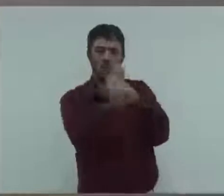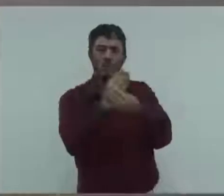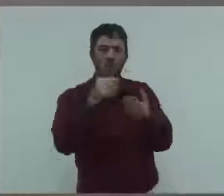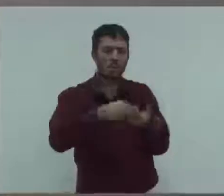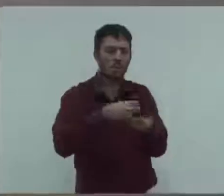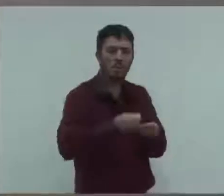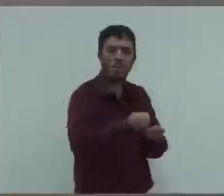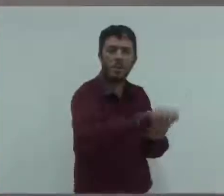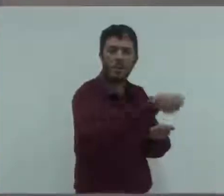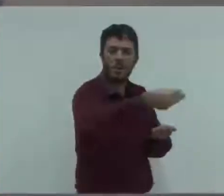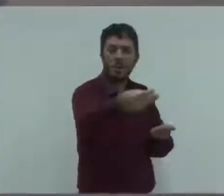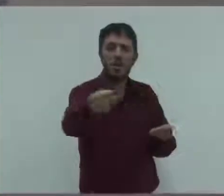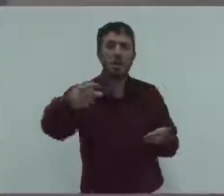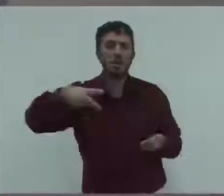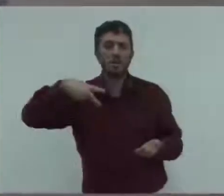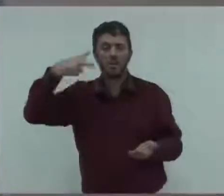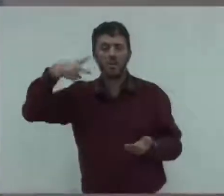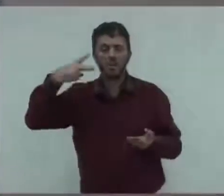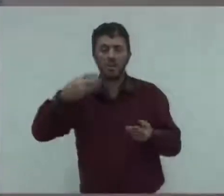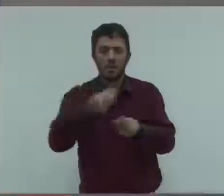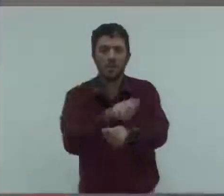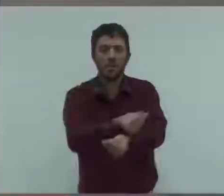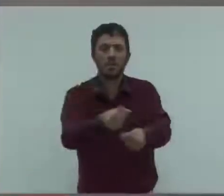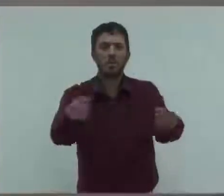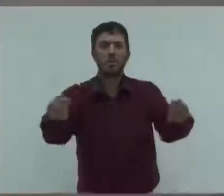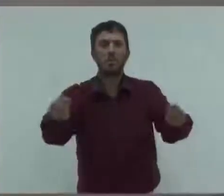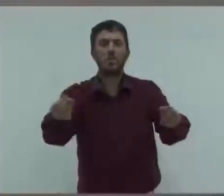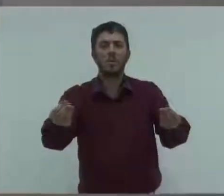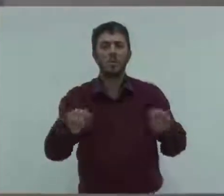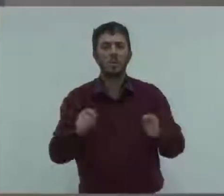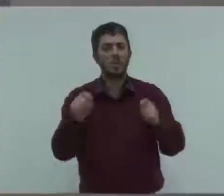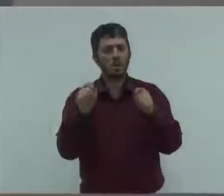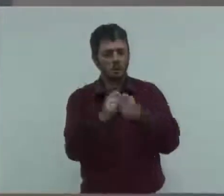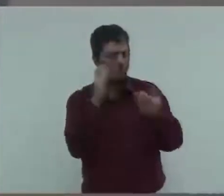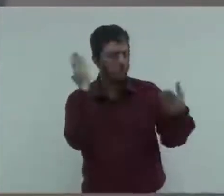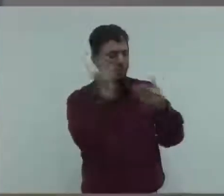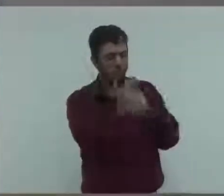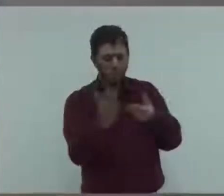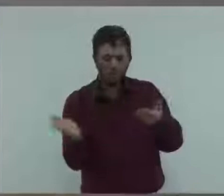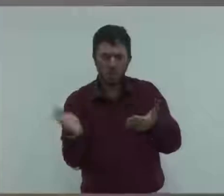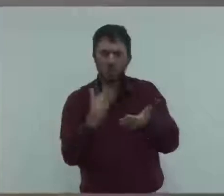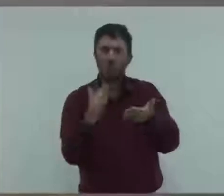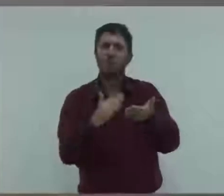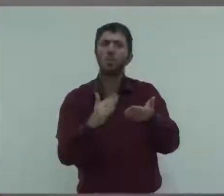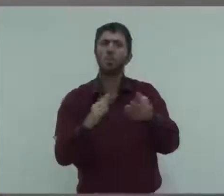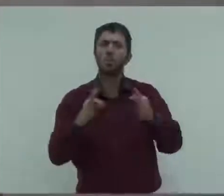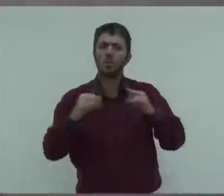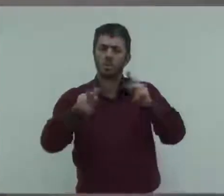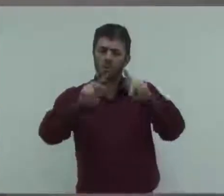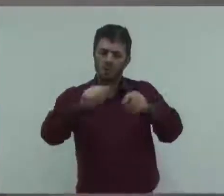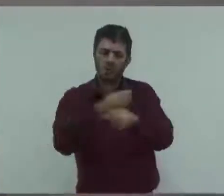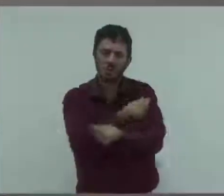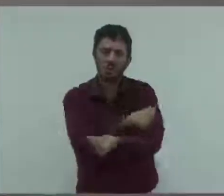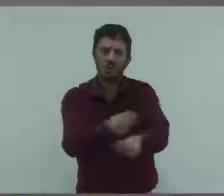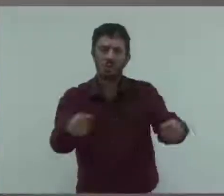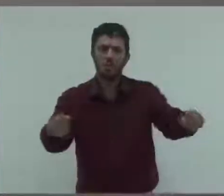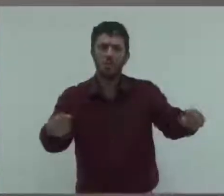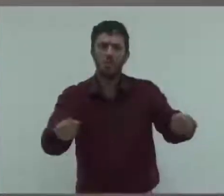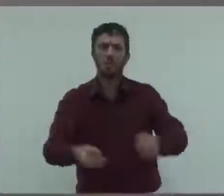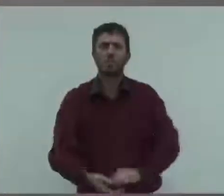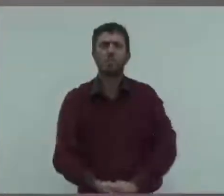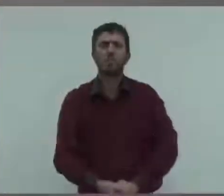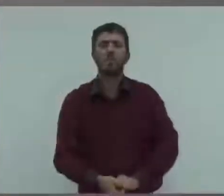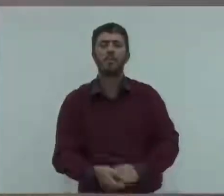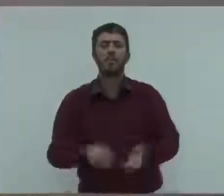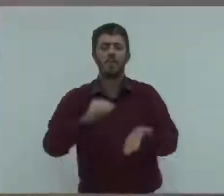junto à Secretaria, para que nós possamos ter ele capa a capa. Isso ficou definido em reunião. O secretário prontamente também